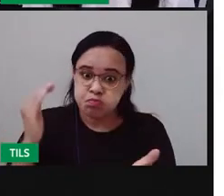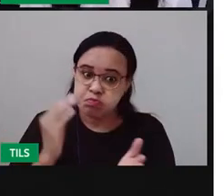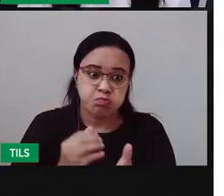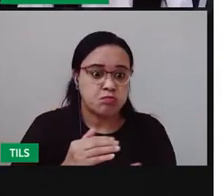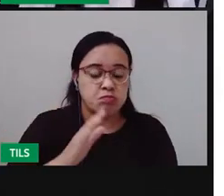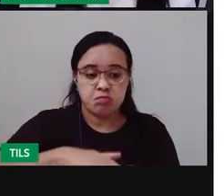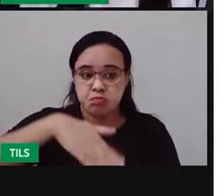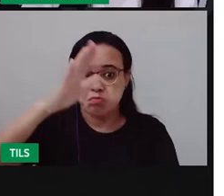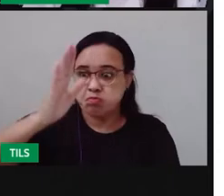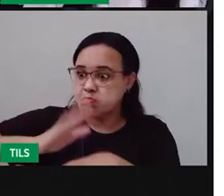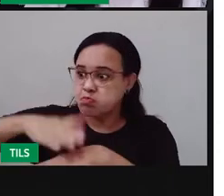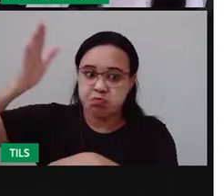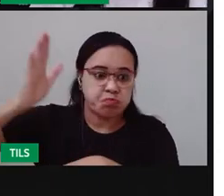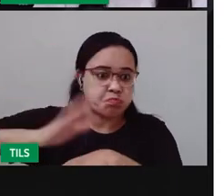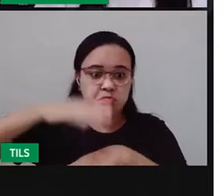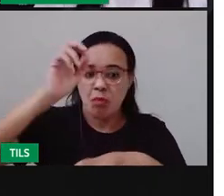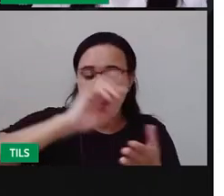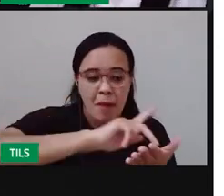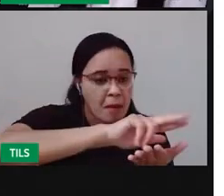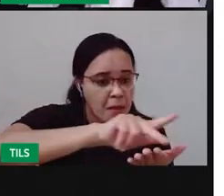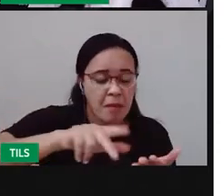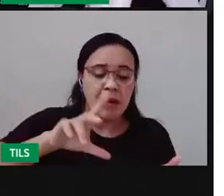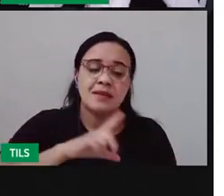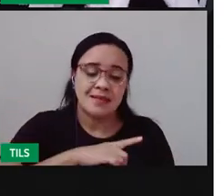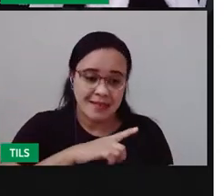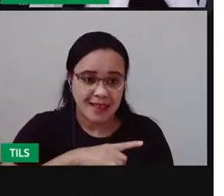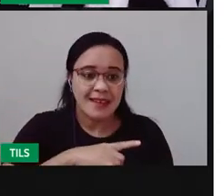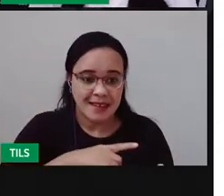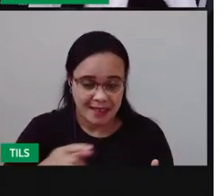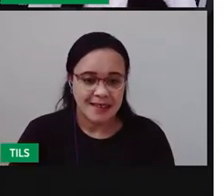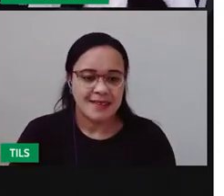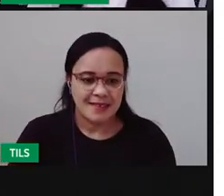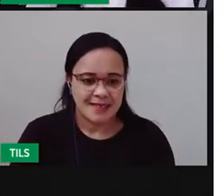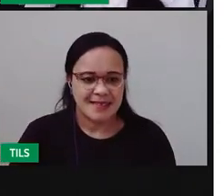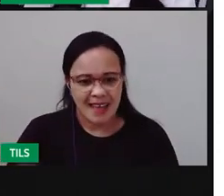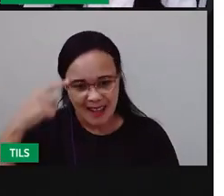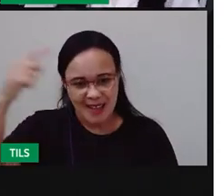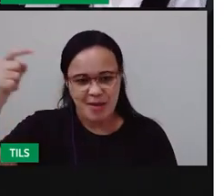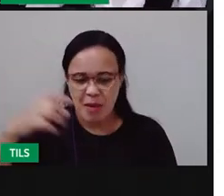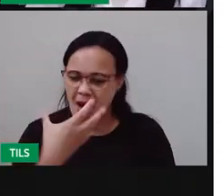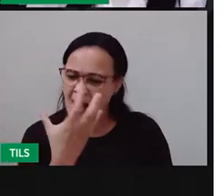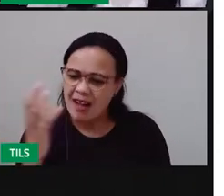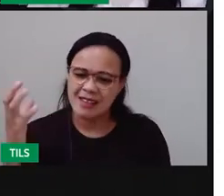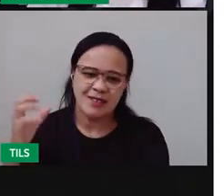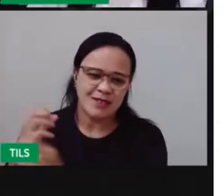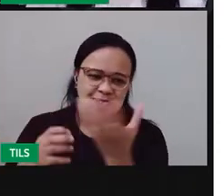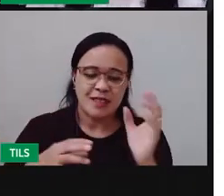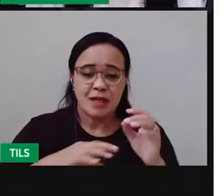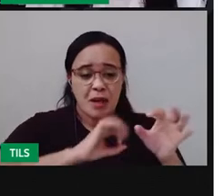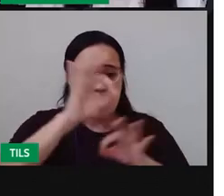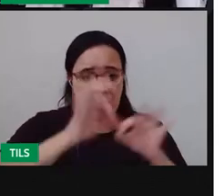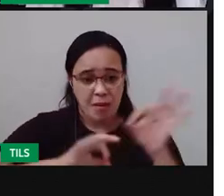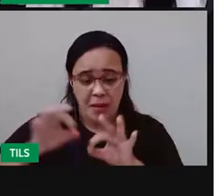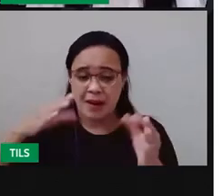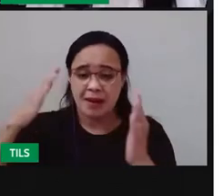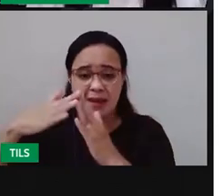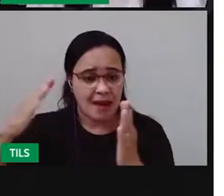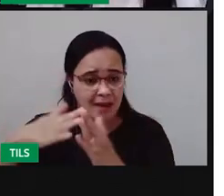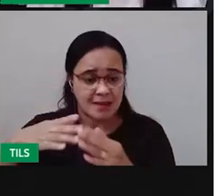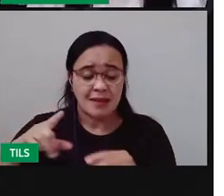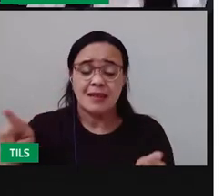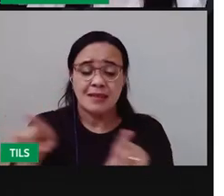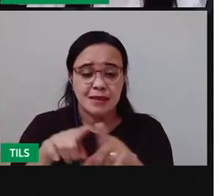ornamentais as frutíferas e também as ervas medicinais diz aí para mim crianças vocês